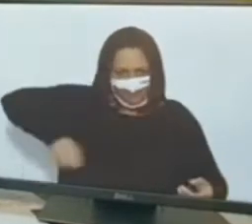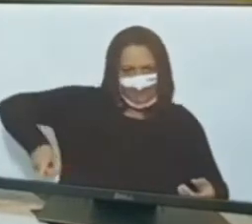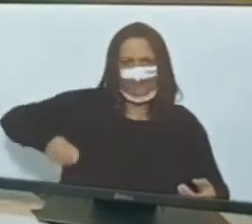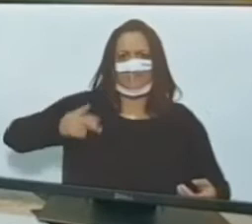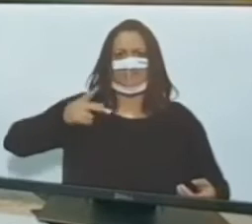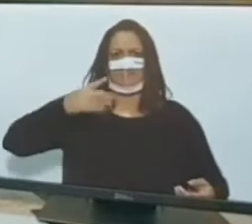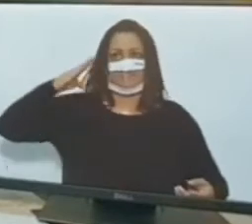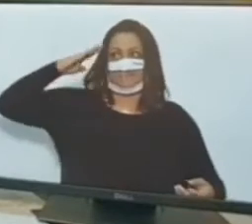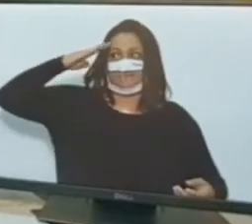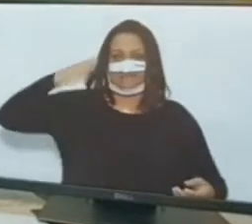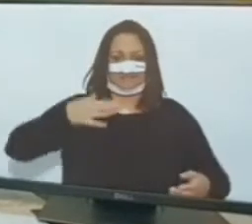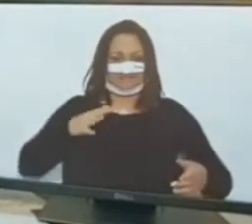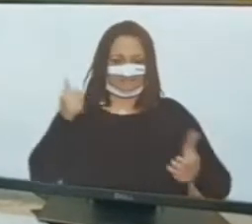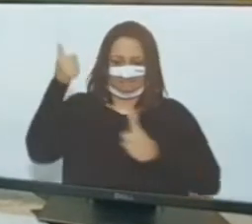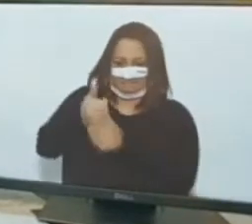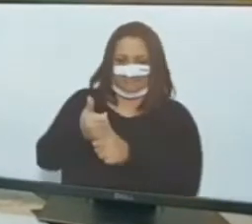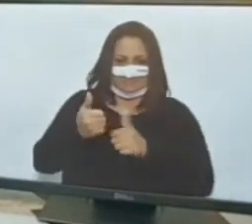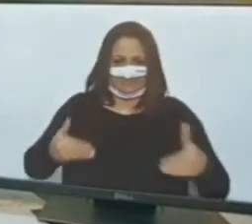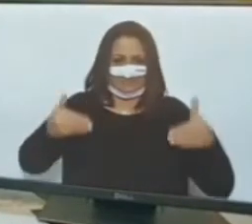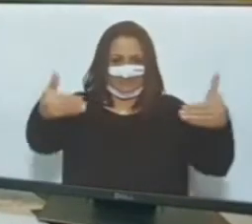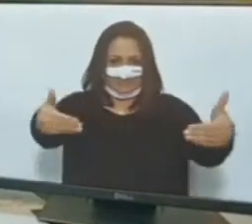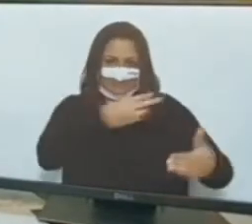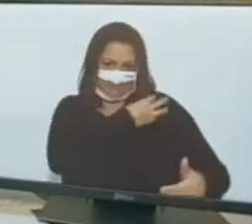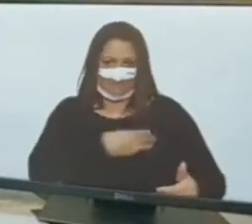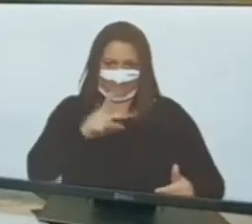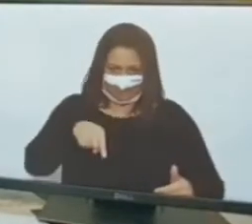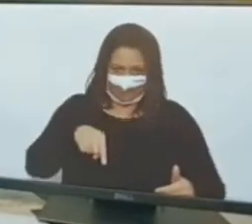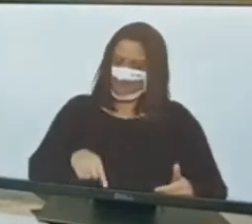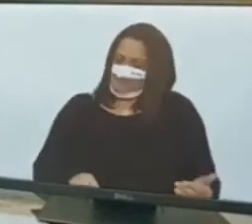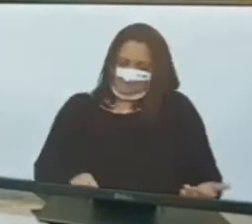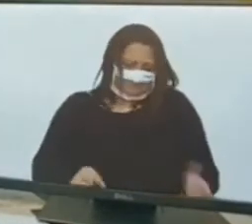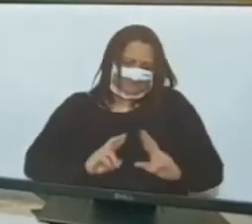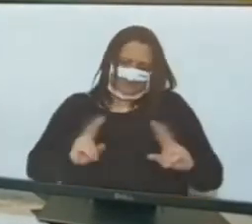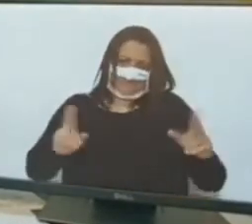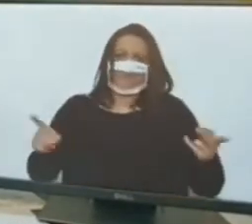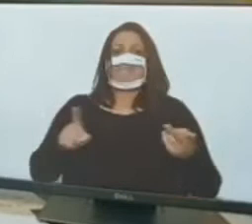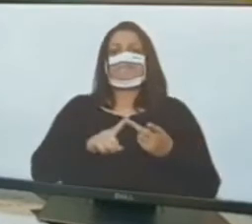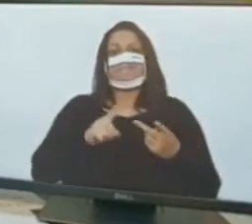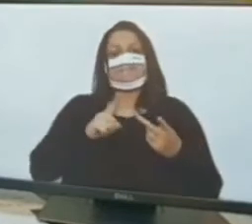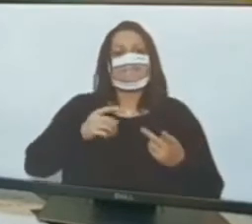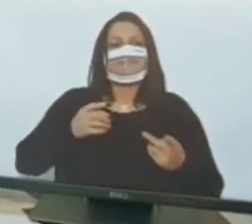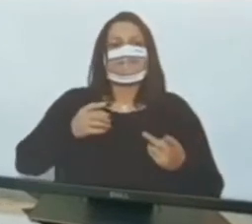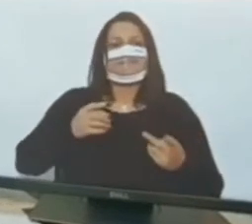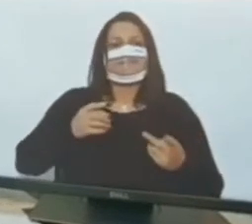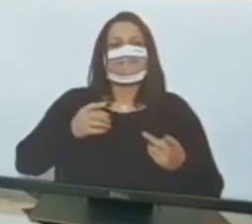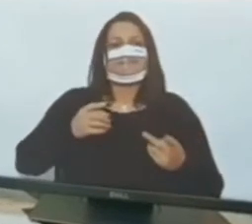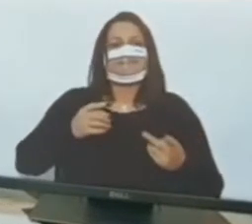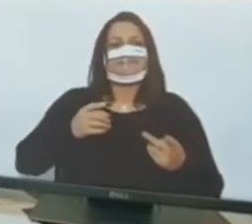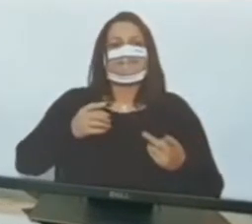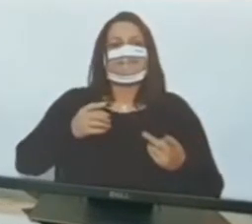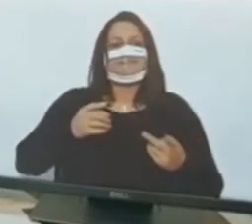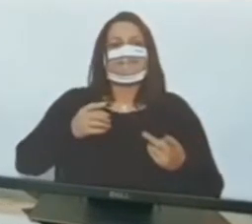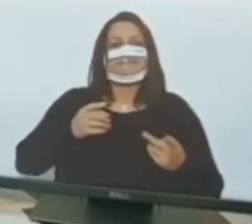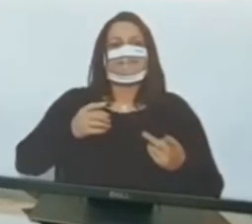ministro do nosso governo? Não. Temos aqui o joelheiro, todo mundo conhece, comandou a Amazônia, entre